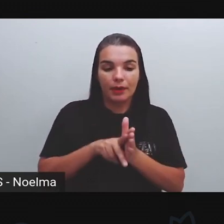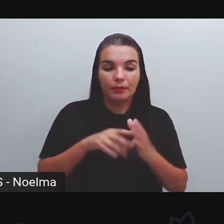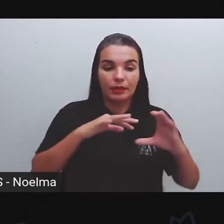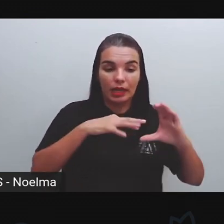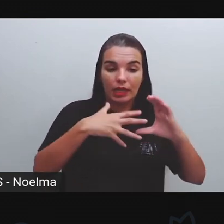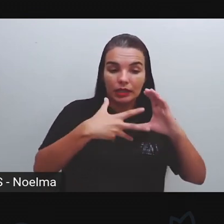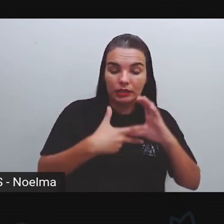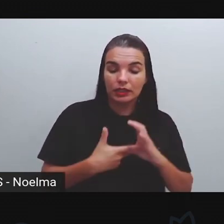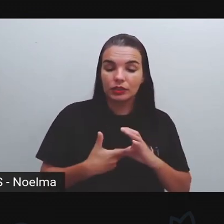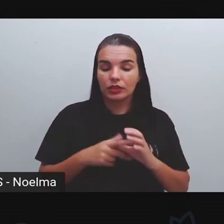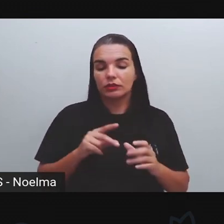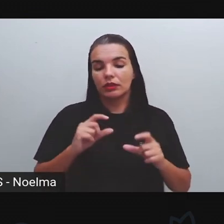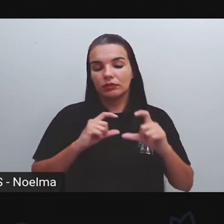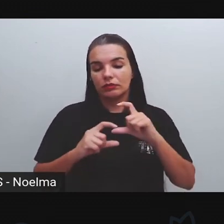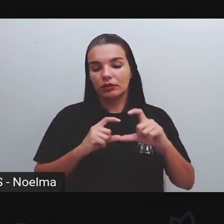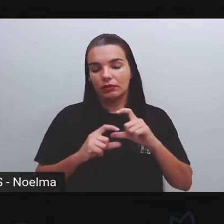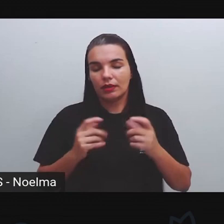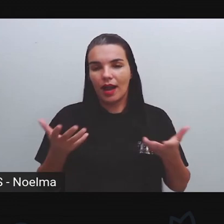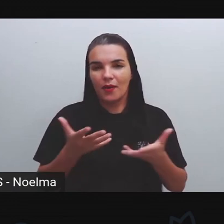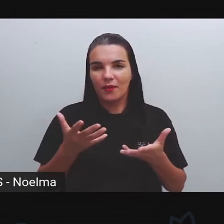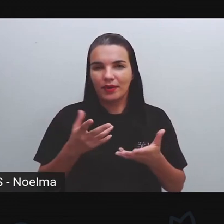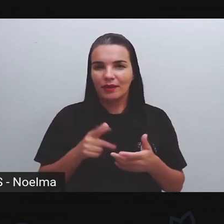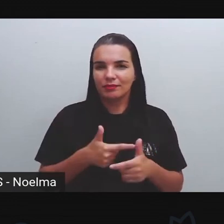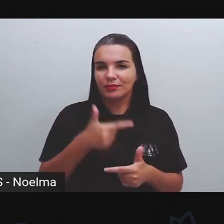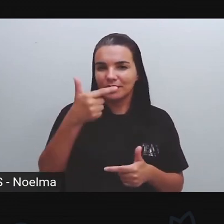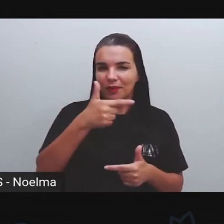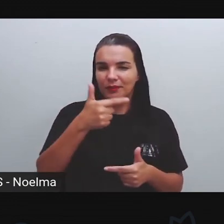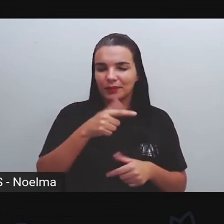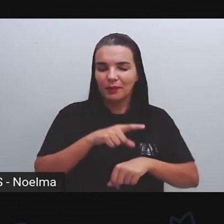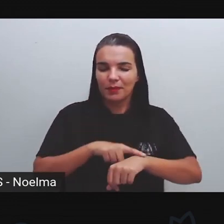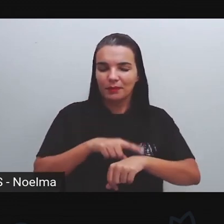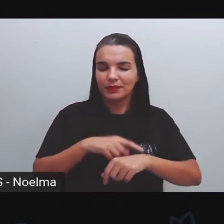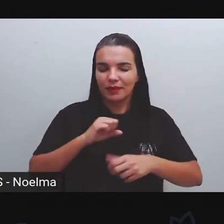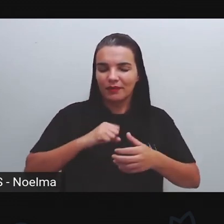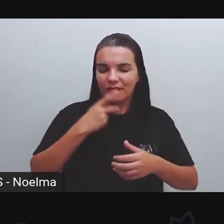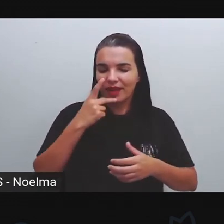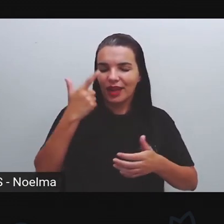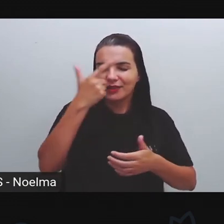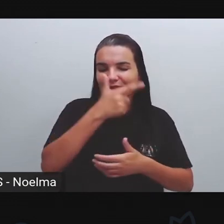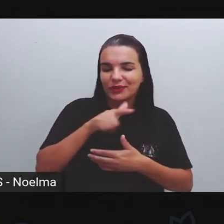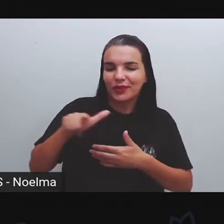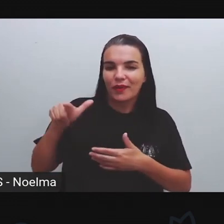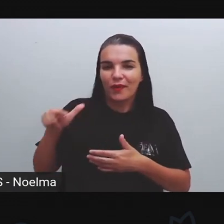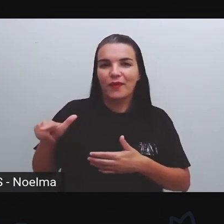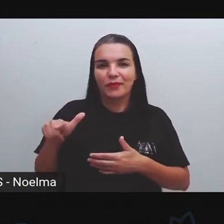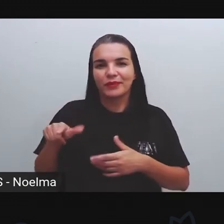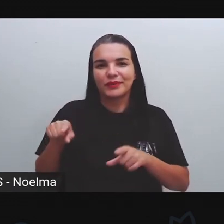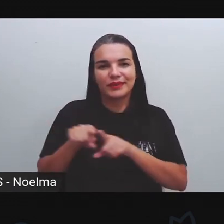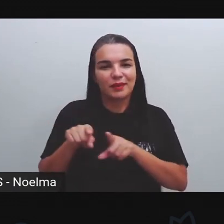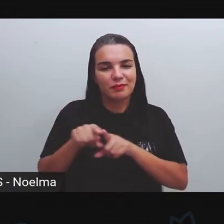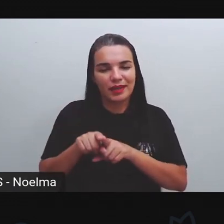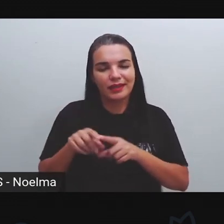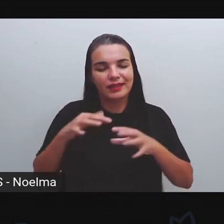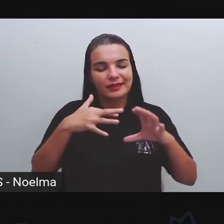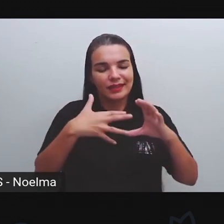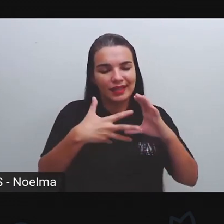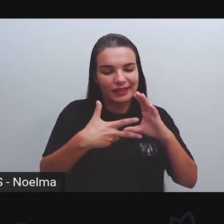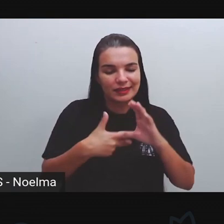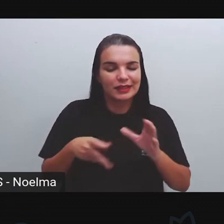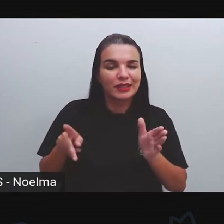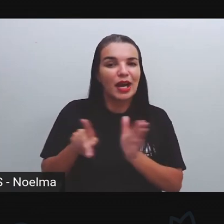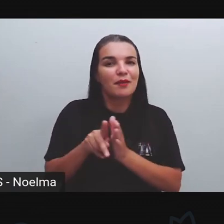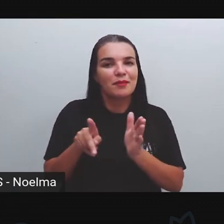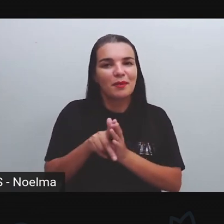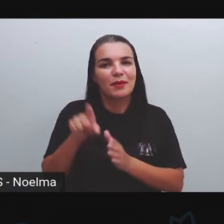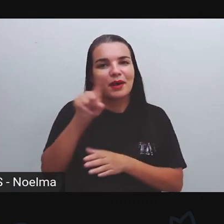na história em quadrinhos, porém, no nosso segundo momento, a gente vai reforçar um pouquinho mais sobre isso aí, nós vamos falar sobre esses elementos e como